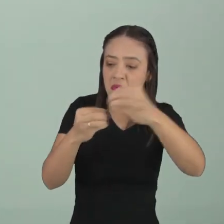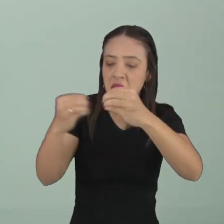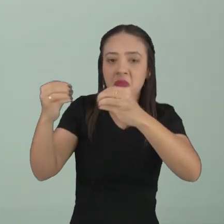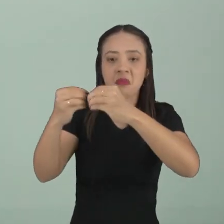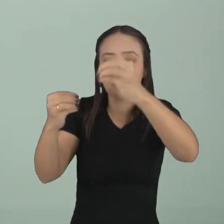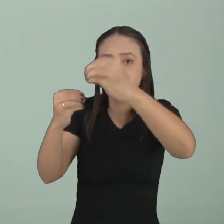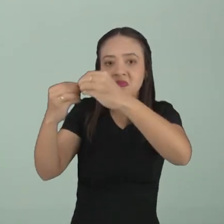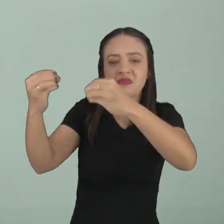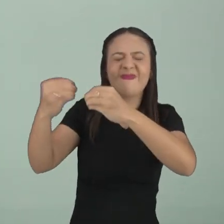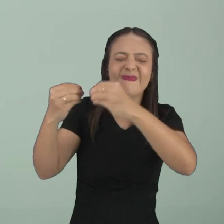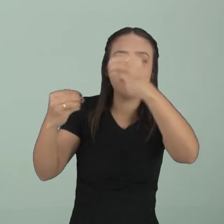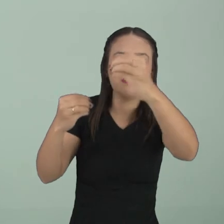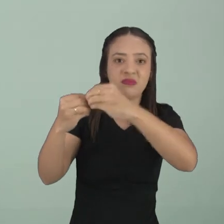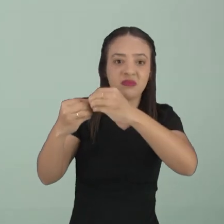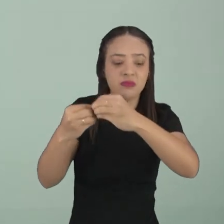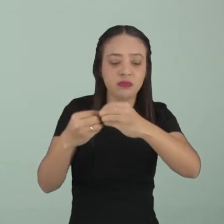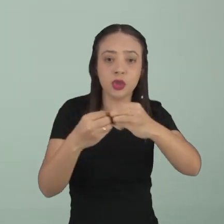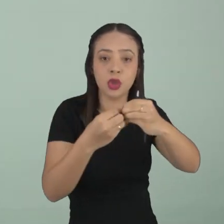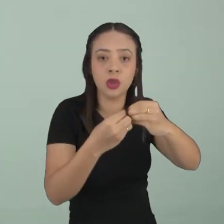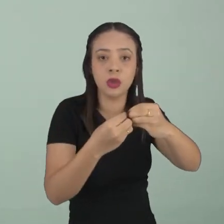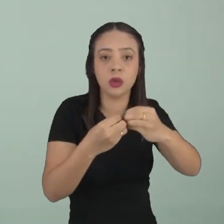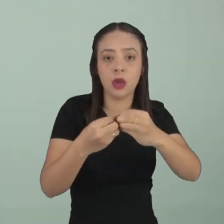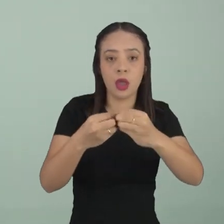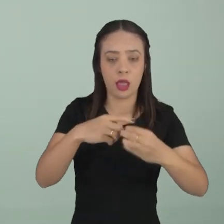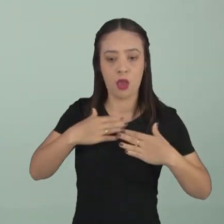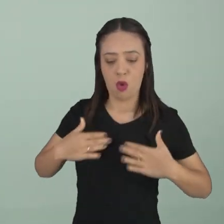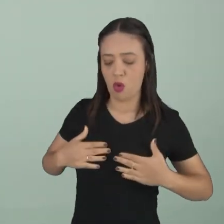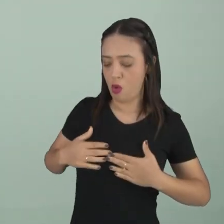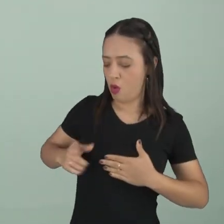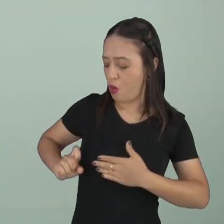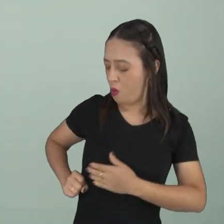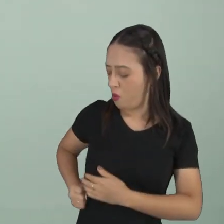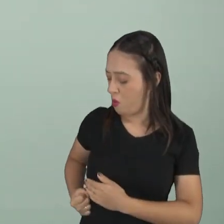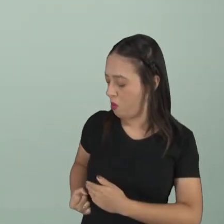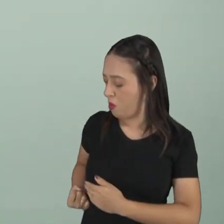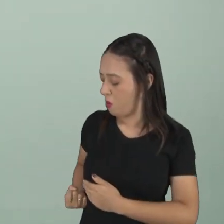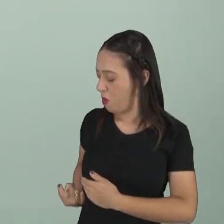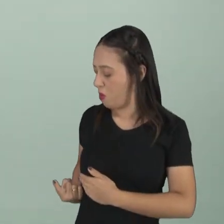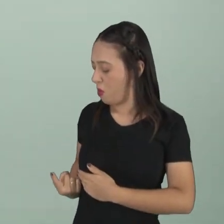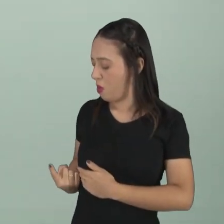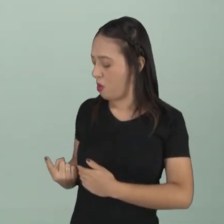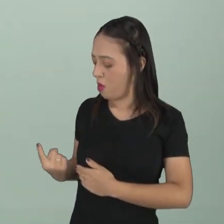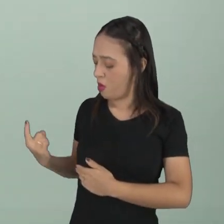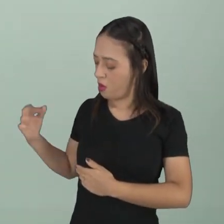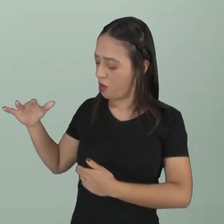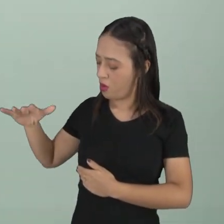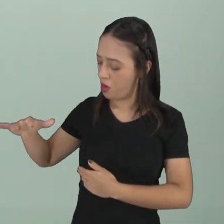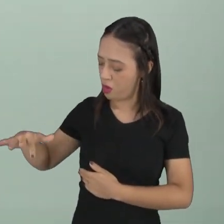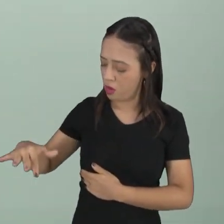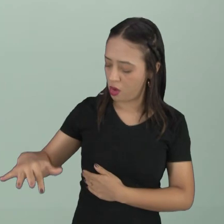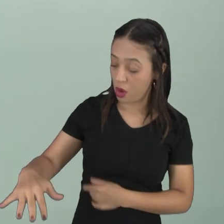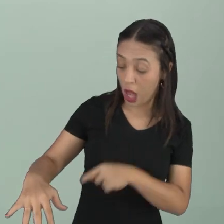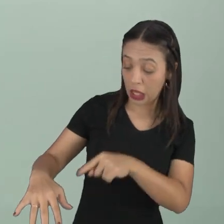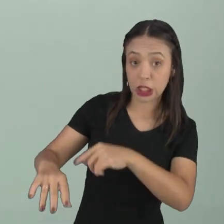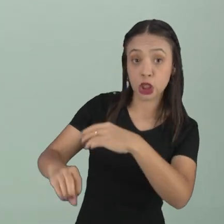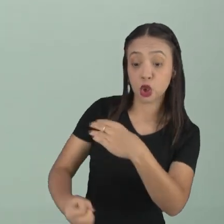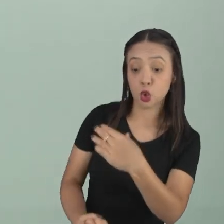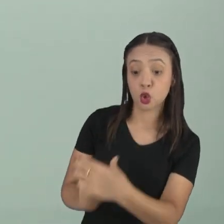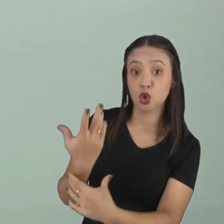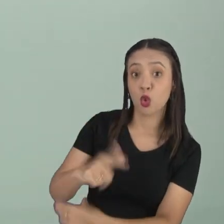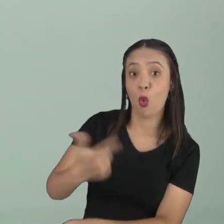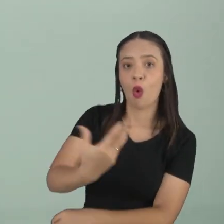brotamento, né? Surge um broto lateral do seu corpo, esse broto cai no chão, e dali se forma outro ser vivo que vai ser